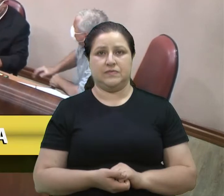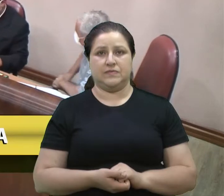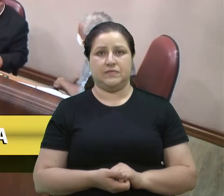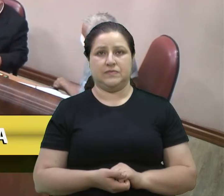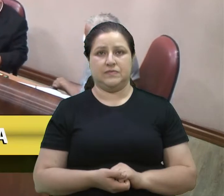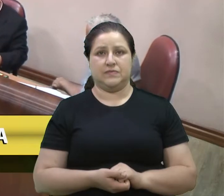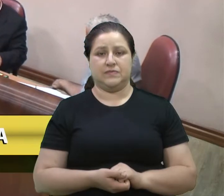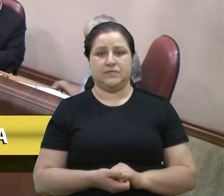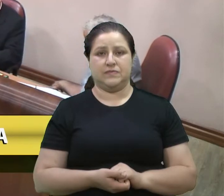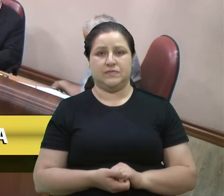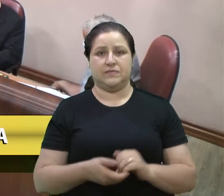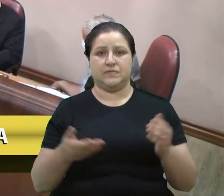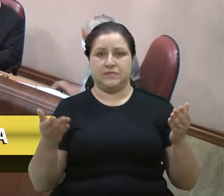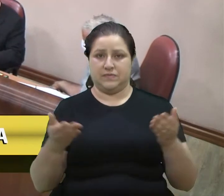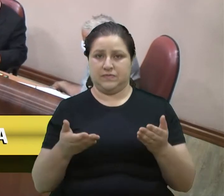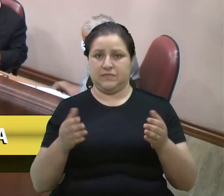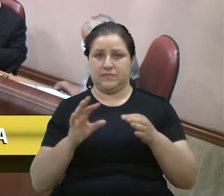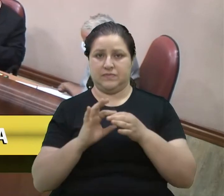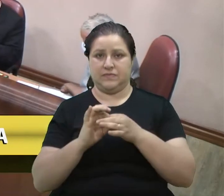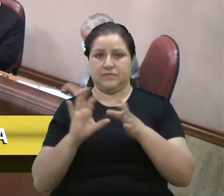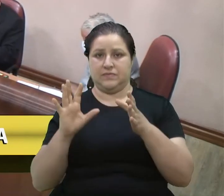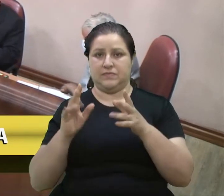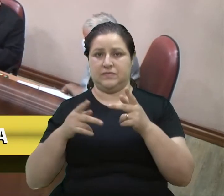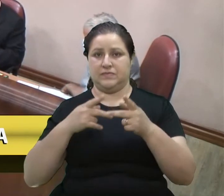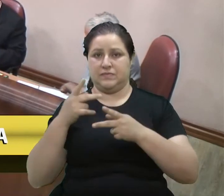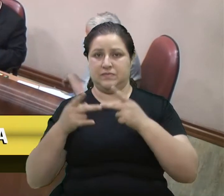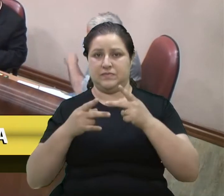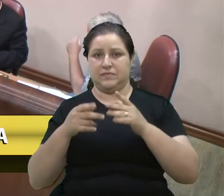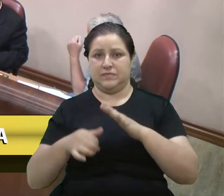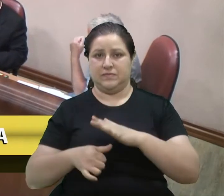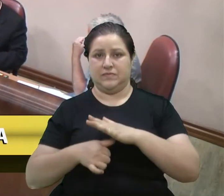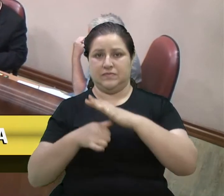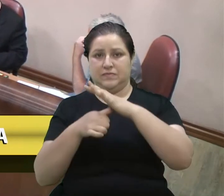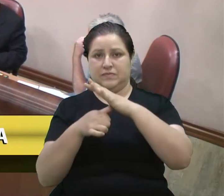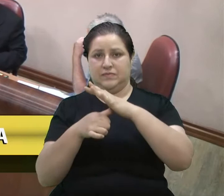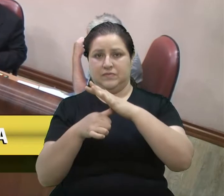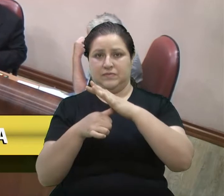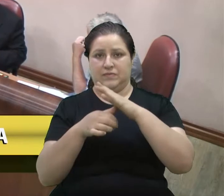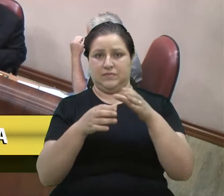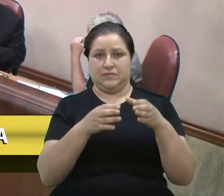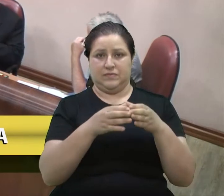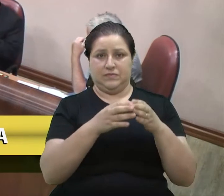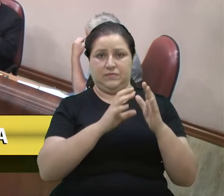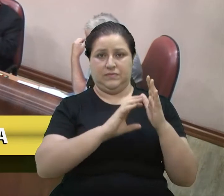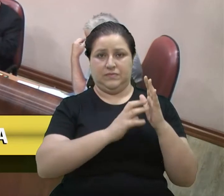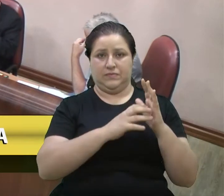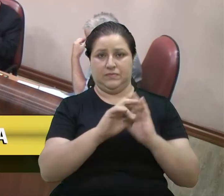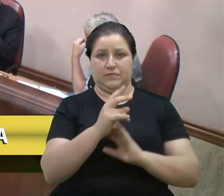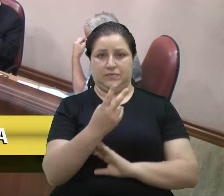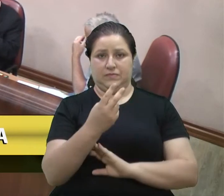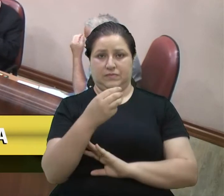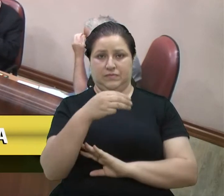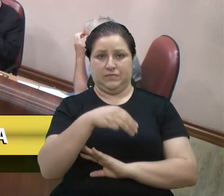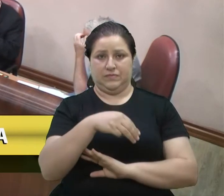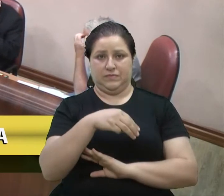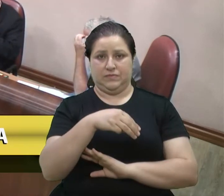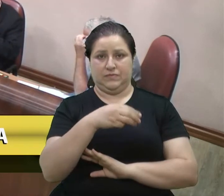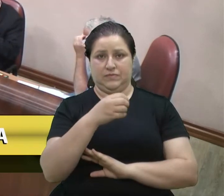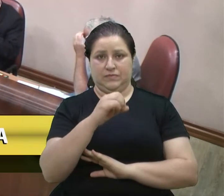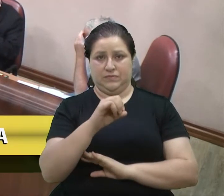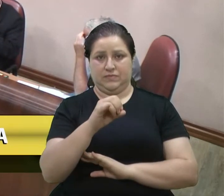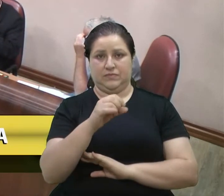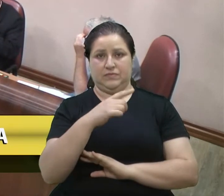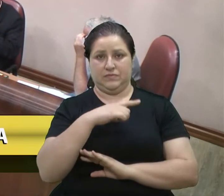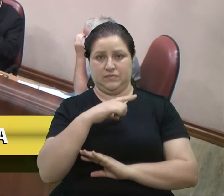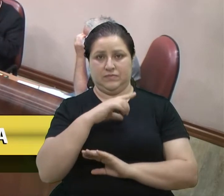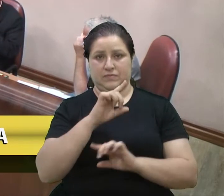A palavra está à disposição dos líderes de bancada pelo tempo de dois minutos, caso haja